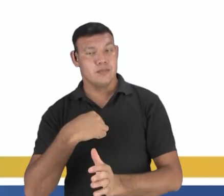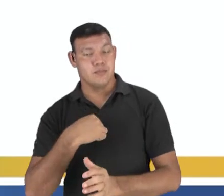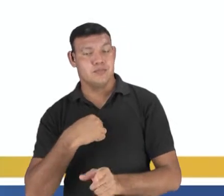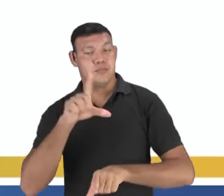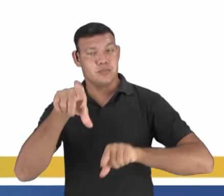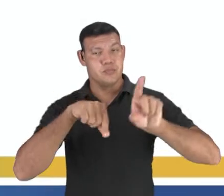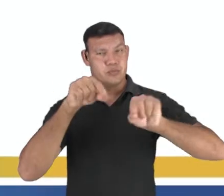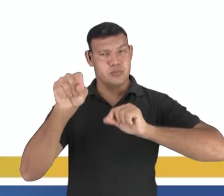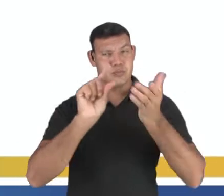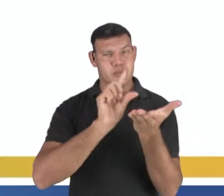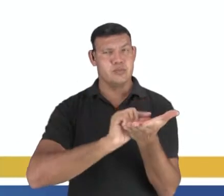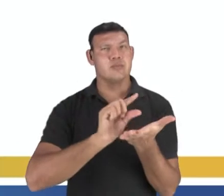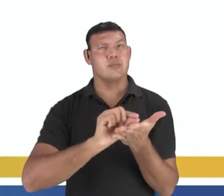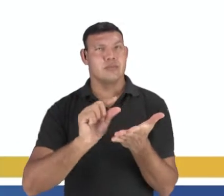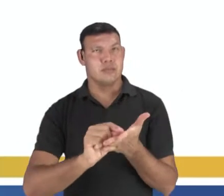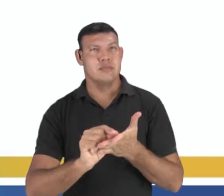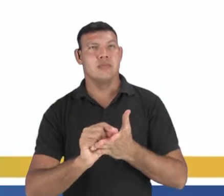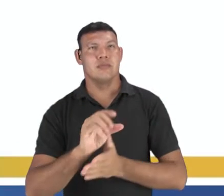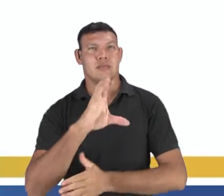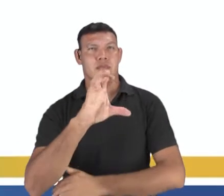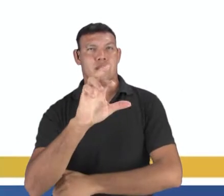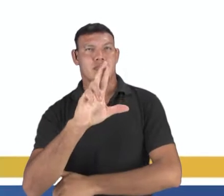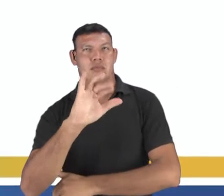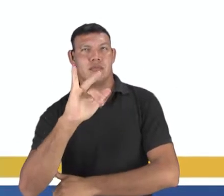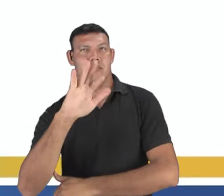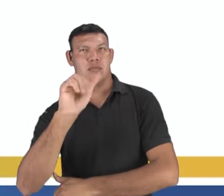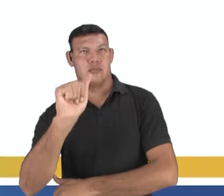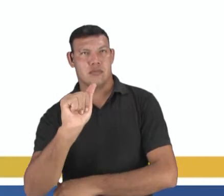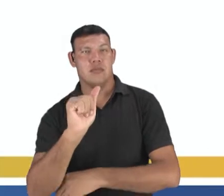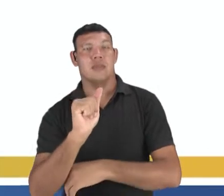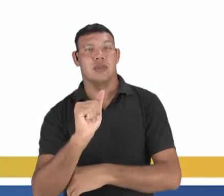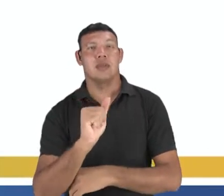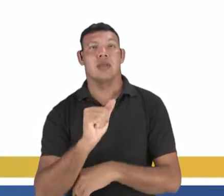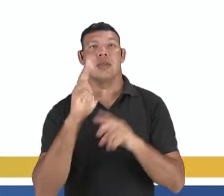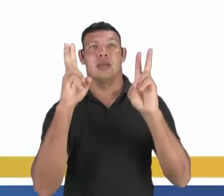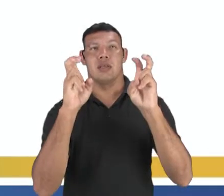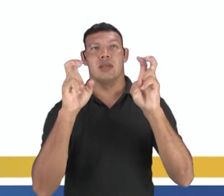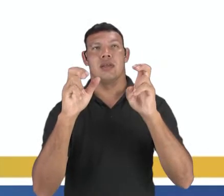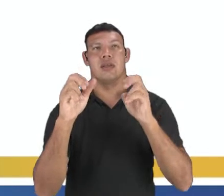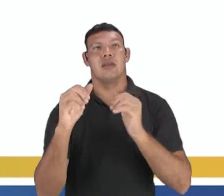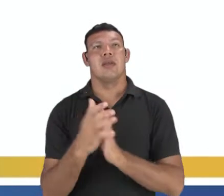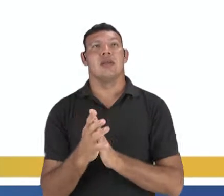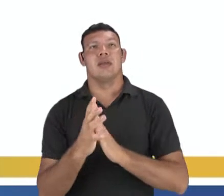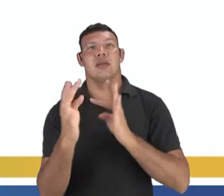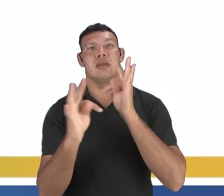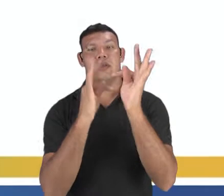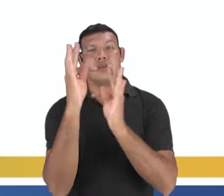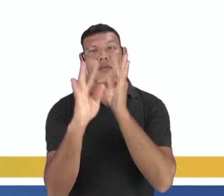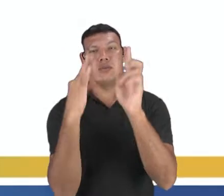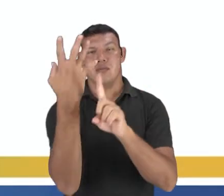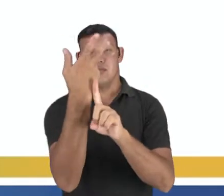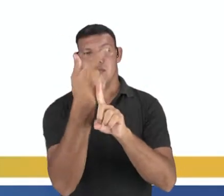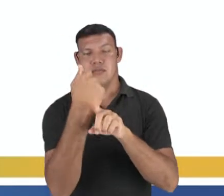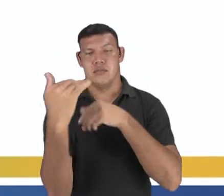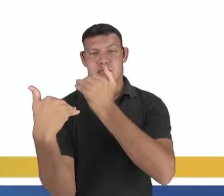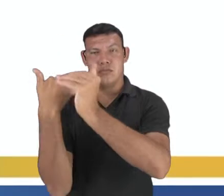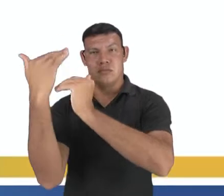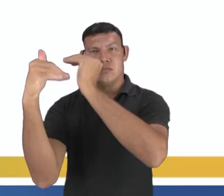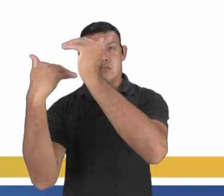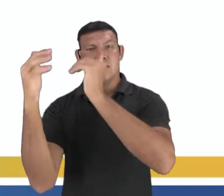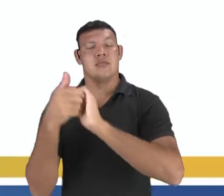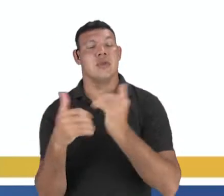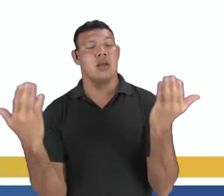de Cristina Jacó, A Evolução Tecnológica da Arte. Eu quero que você acompanhe comigo então essa